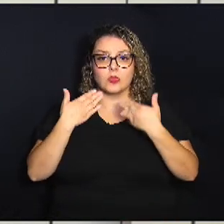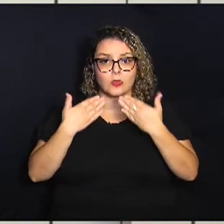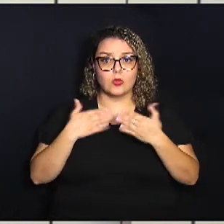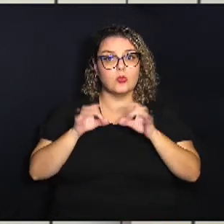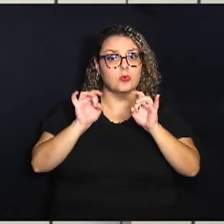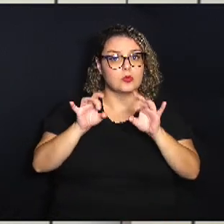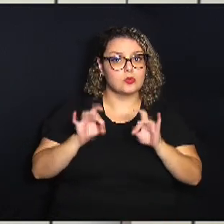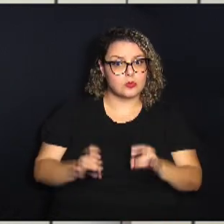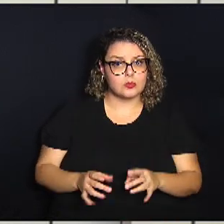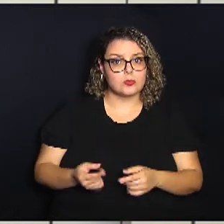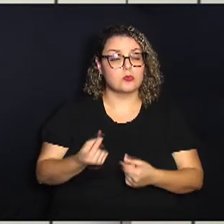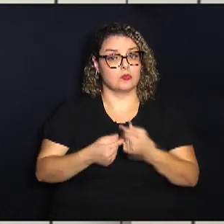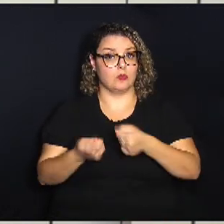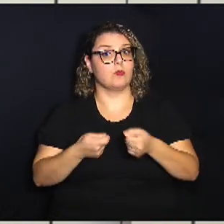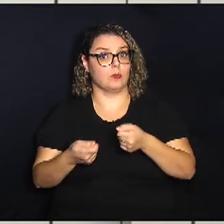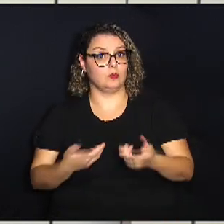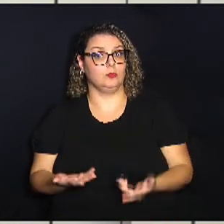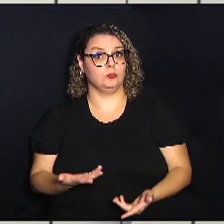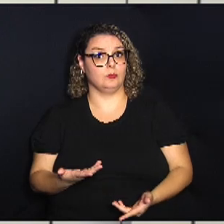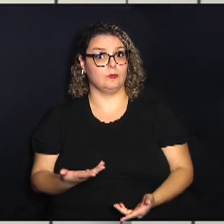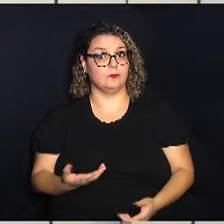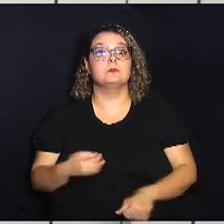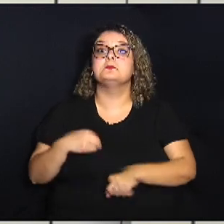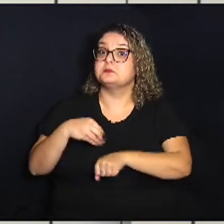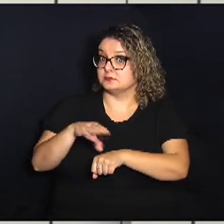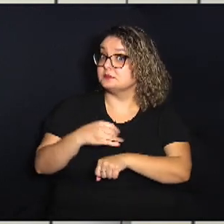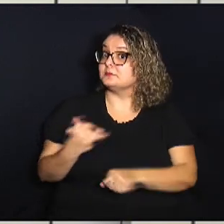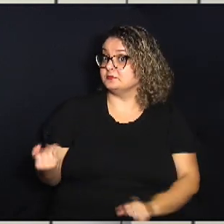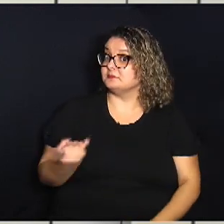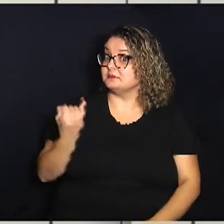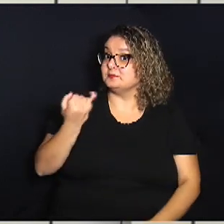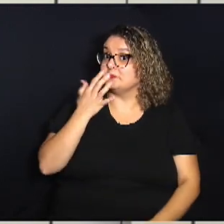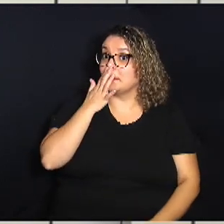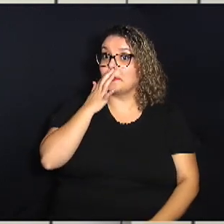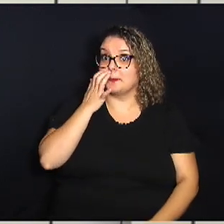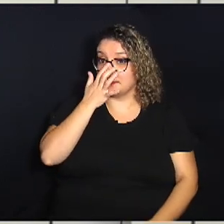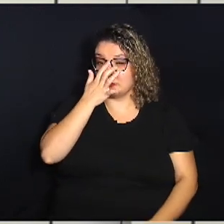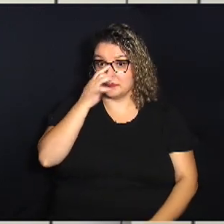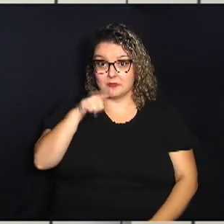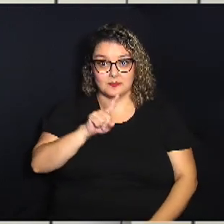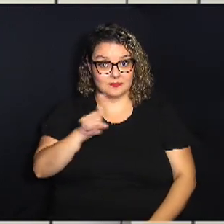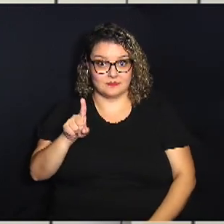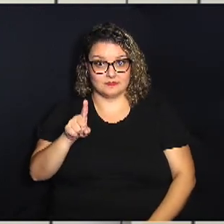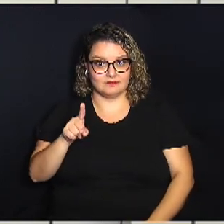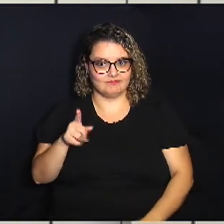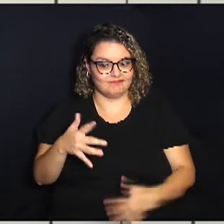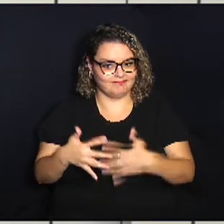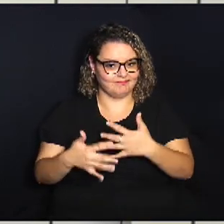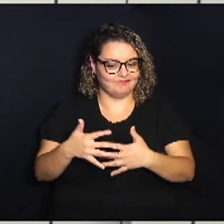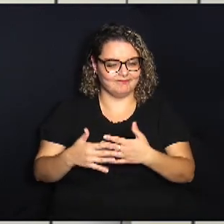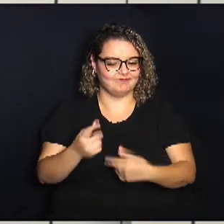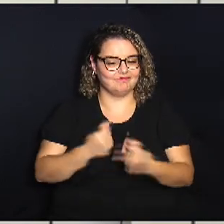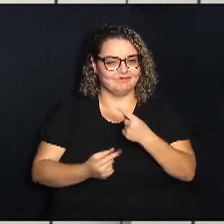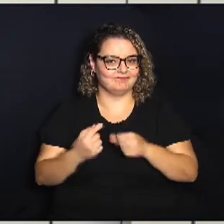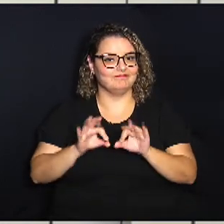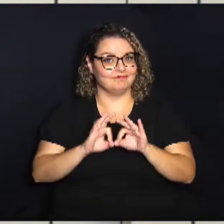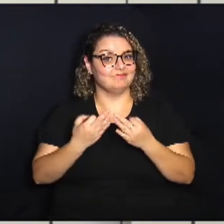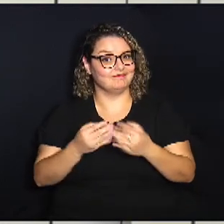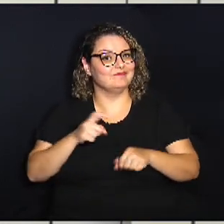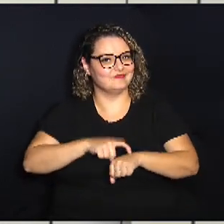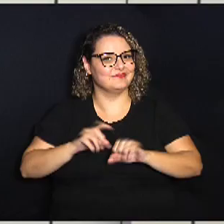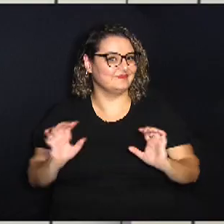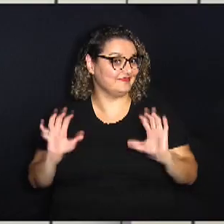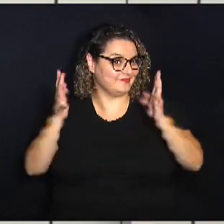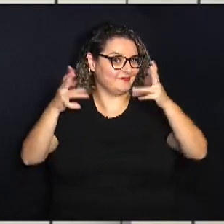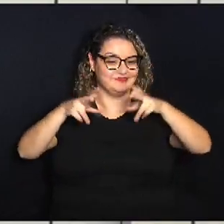um especialista em economia que traz dicas importantes para você não comprometer o seu orçamento na hora de fazer